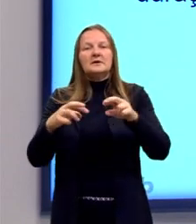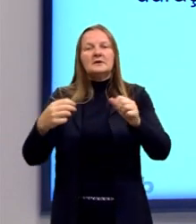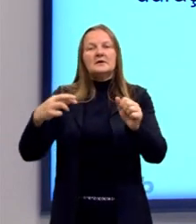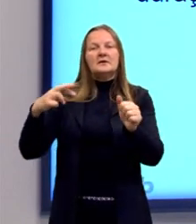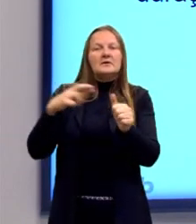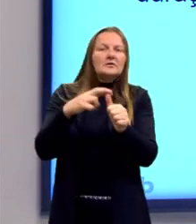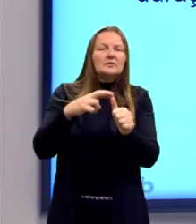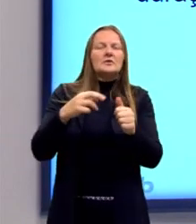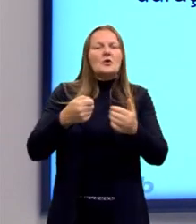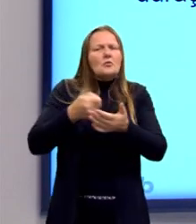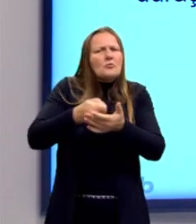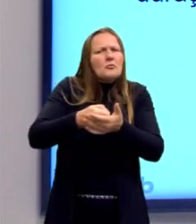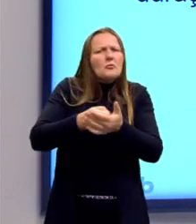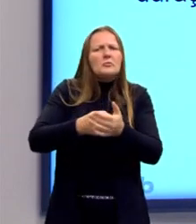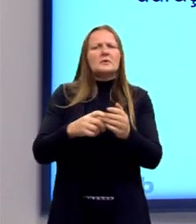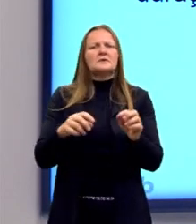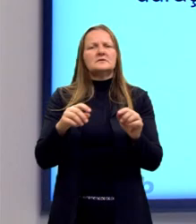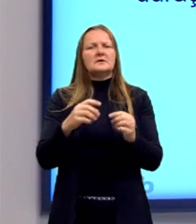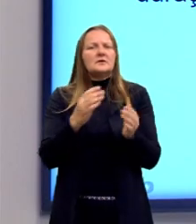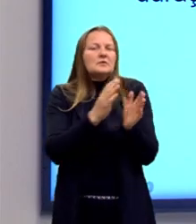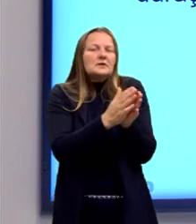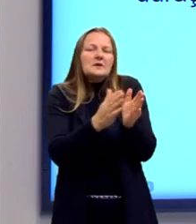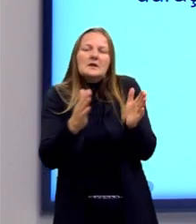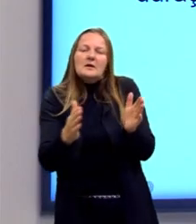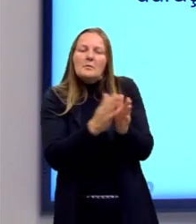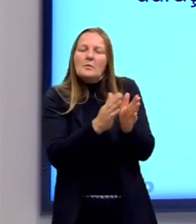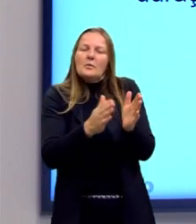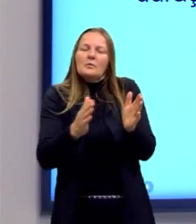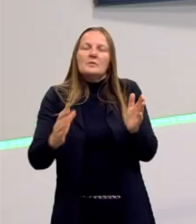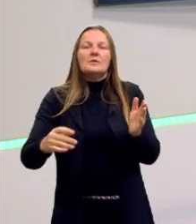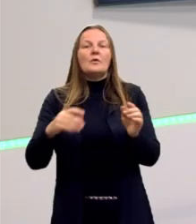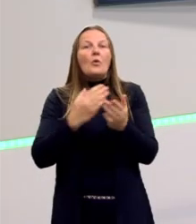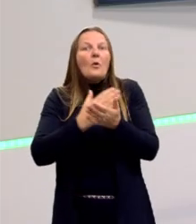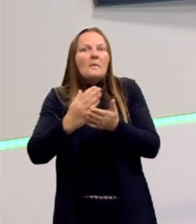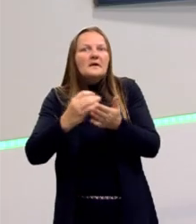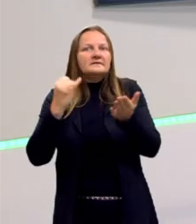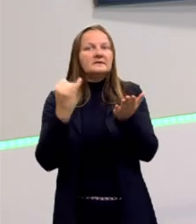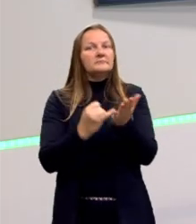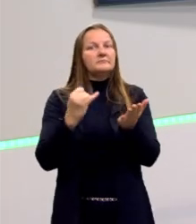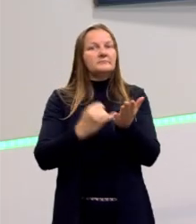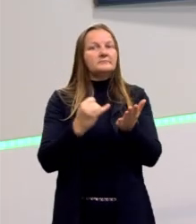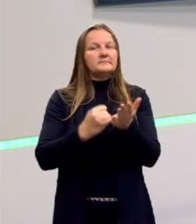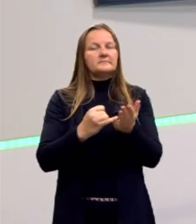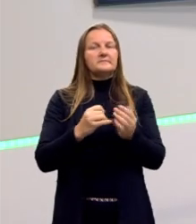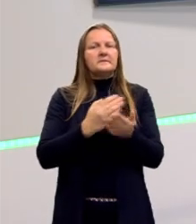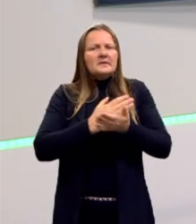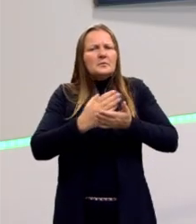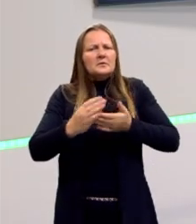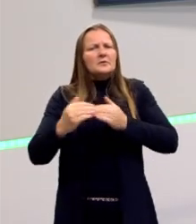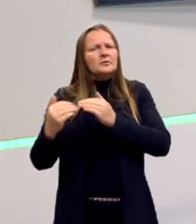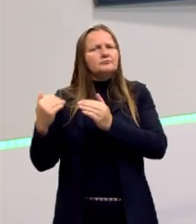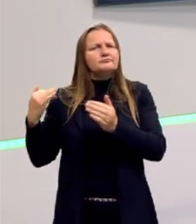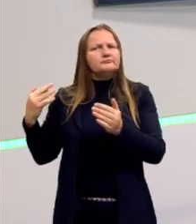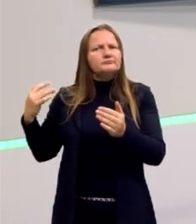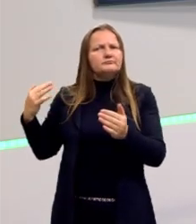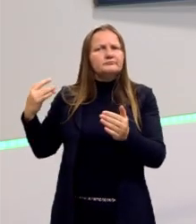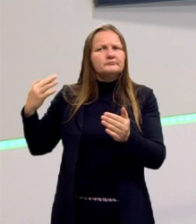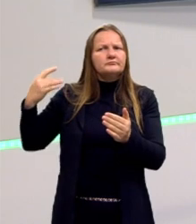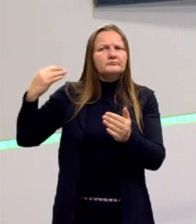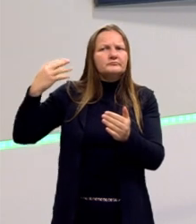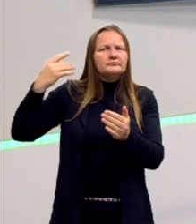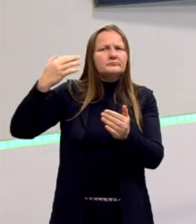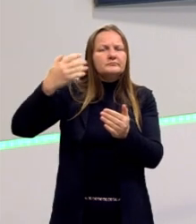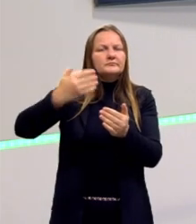coleta, a cobrança e a duração. Que começa a questão dos impostos. Então, veja só que essa questão dos impostos já vem lá da